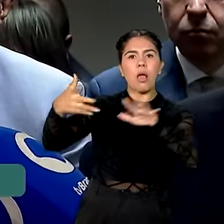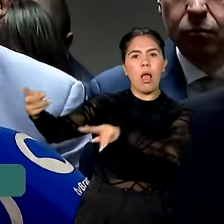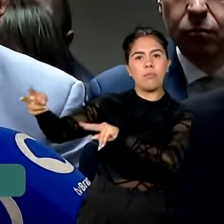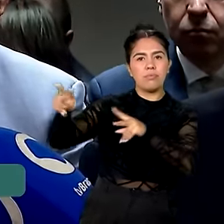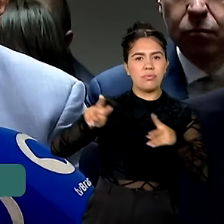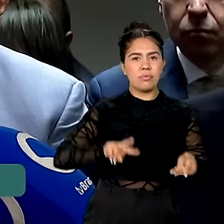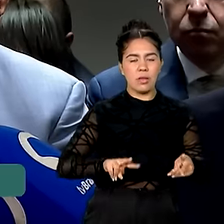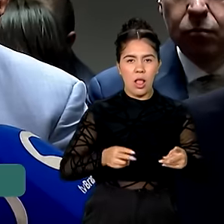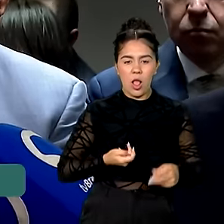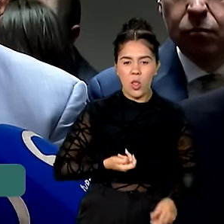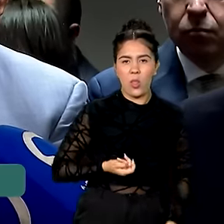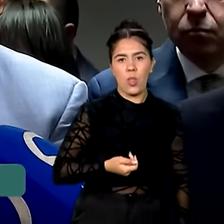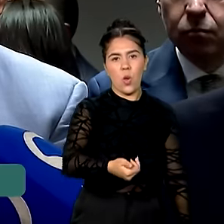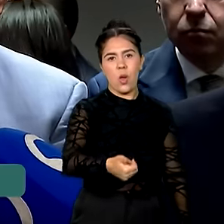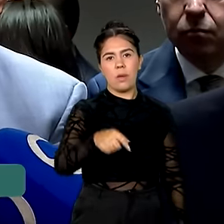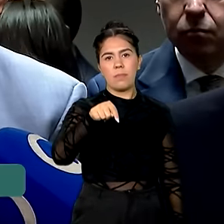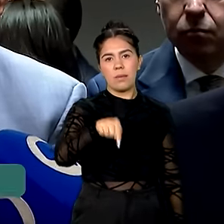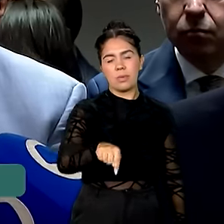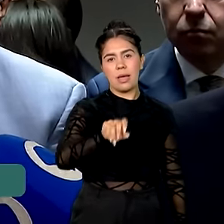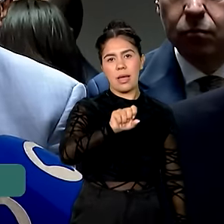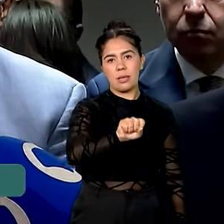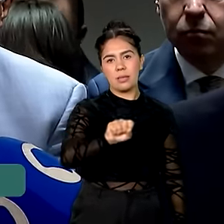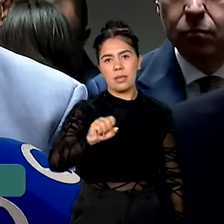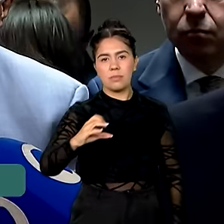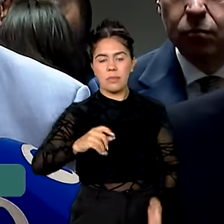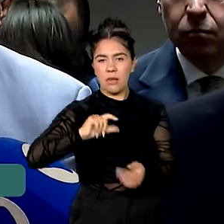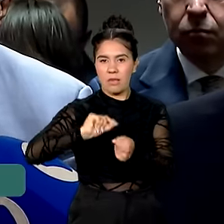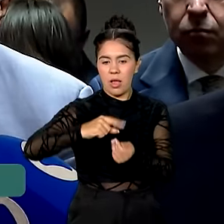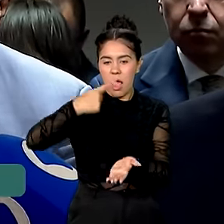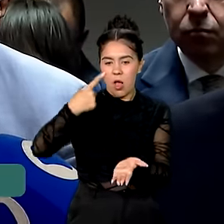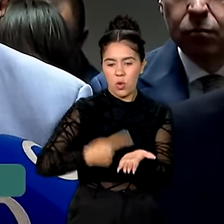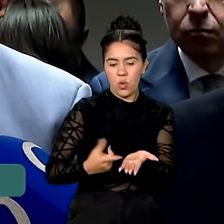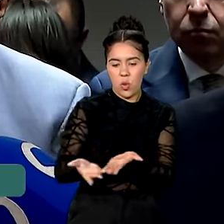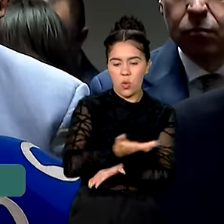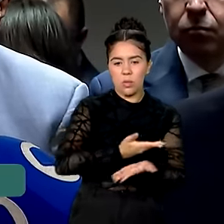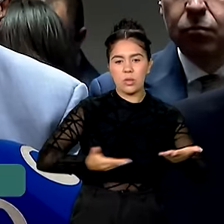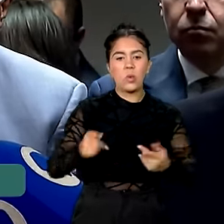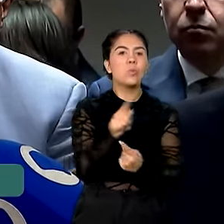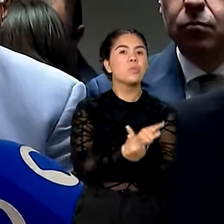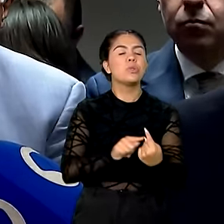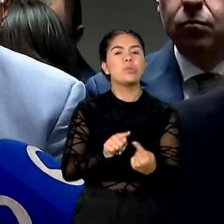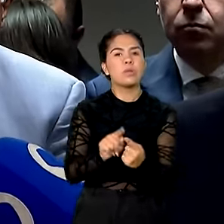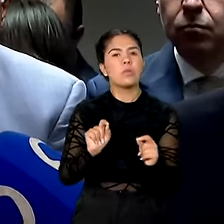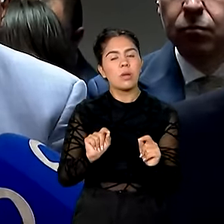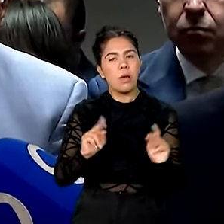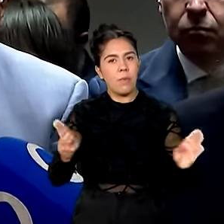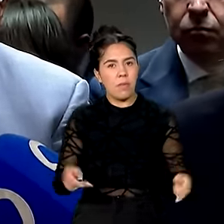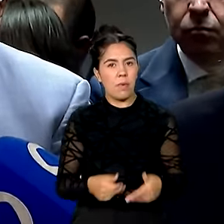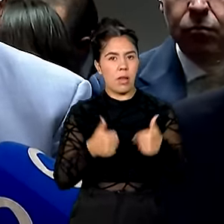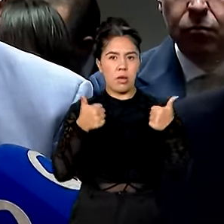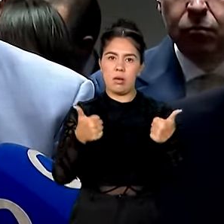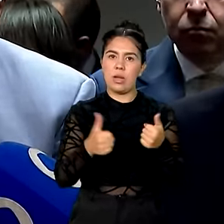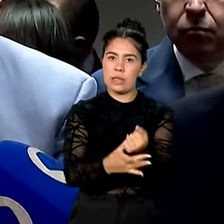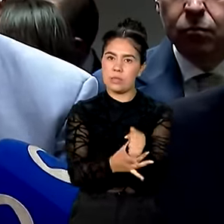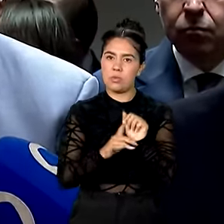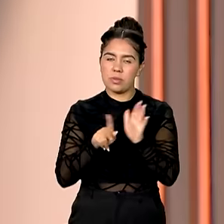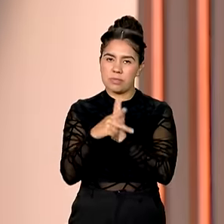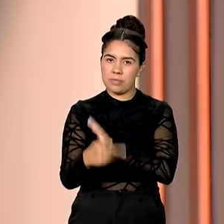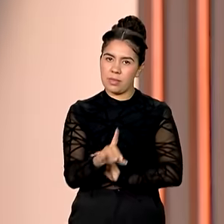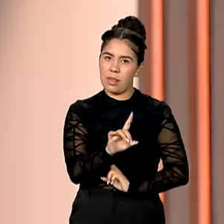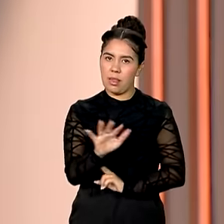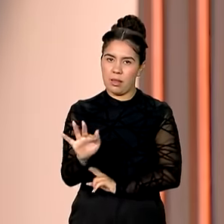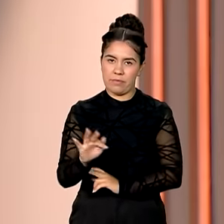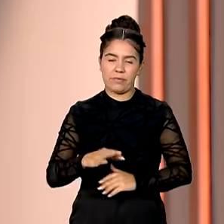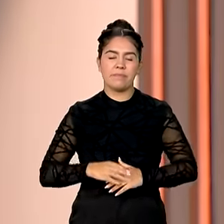doar aqui para a SSP, fazer esse acordo de cooperação técnica para fortalecer ainda mais a segurança aqui no Distrito Federal.